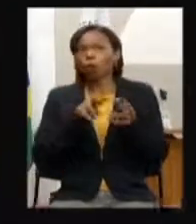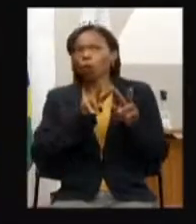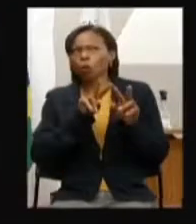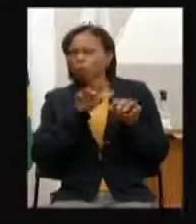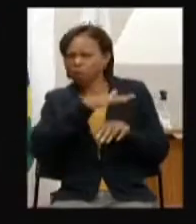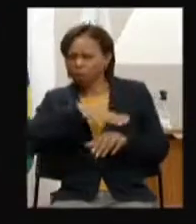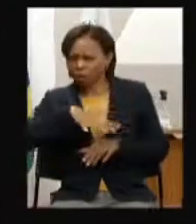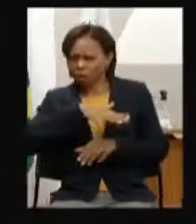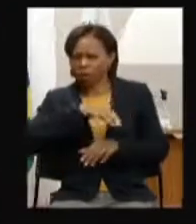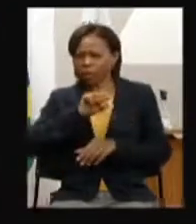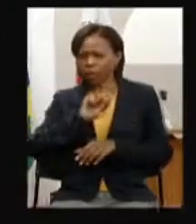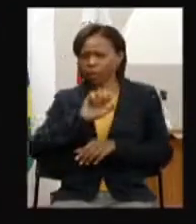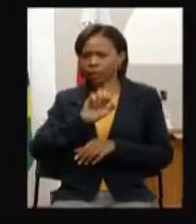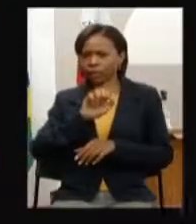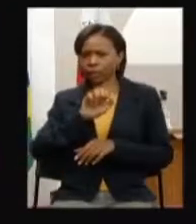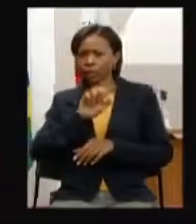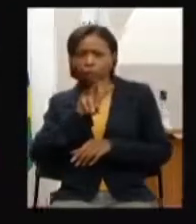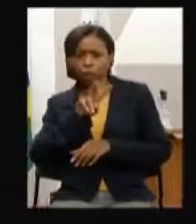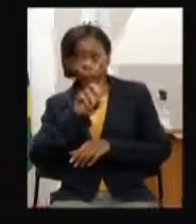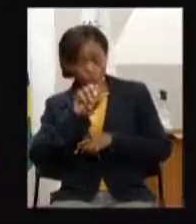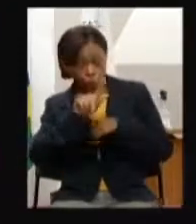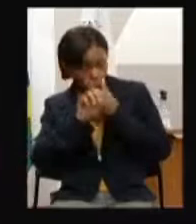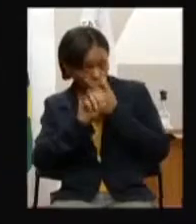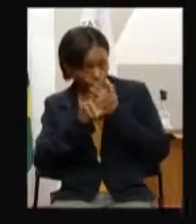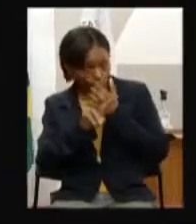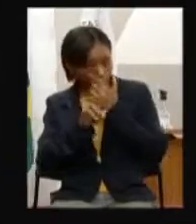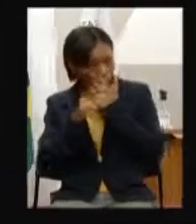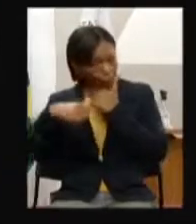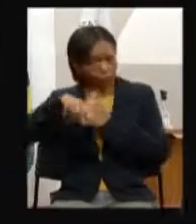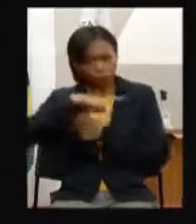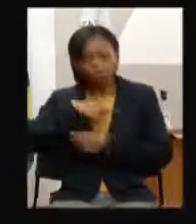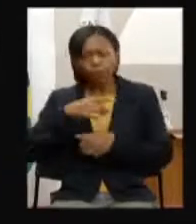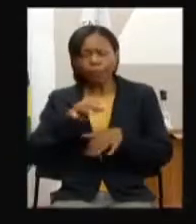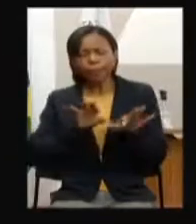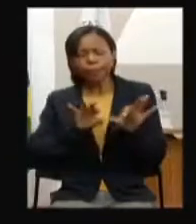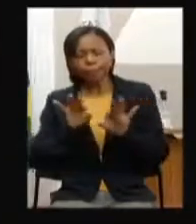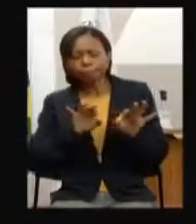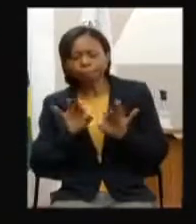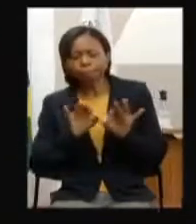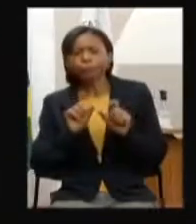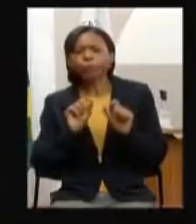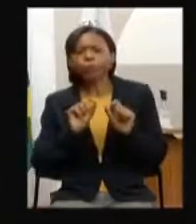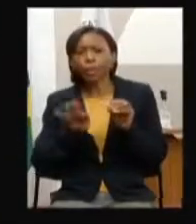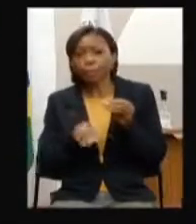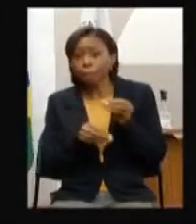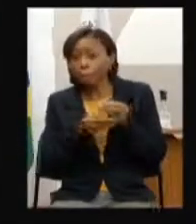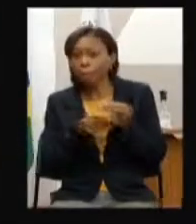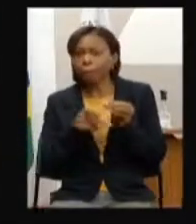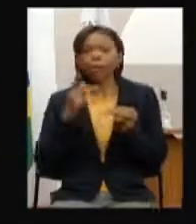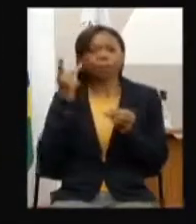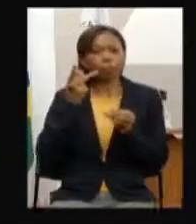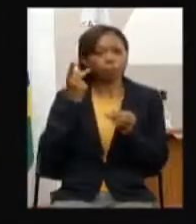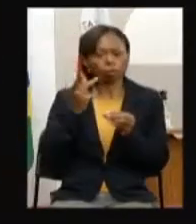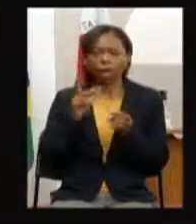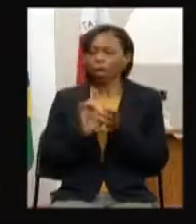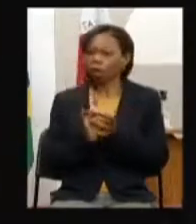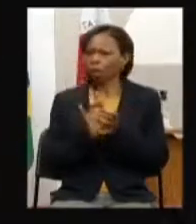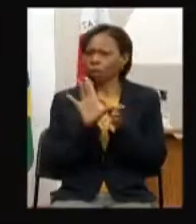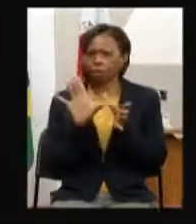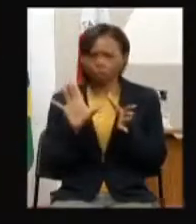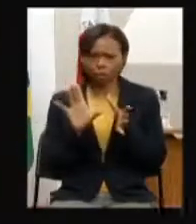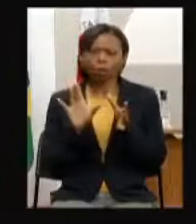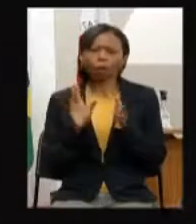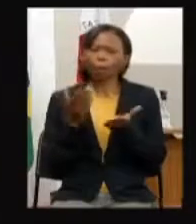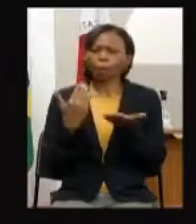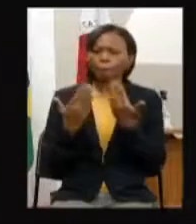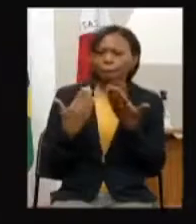a gente que trabalha com as emendas parlamentares a gente está à disposição aí para as